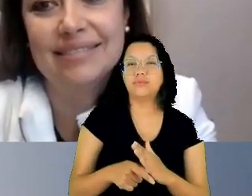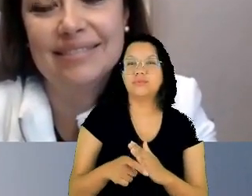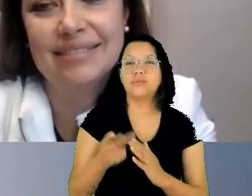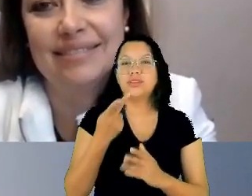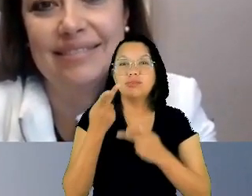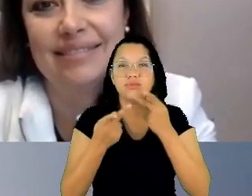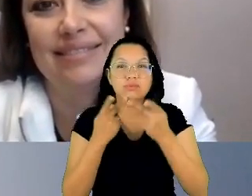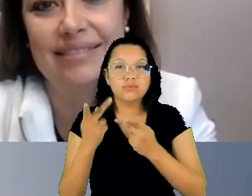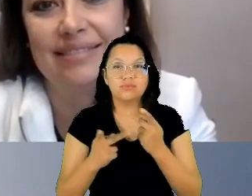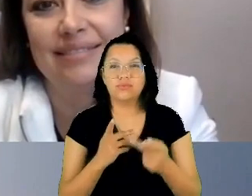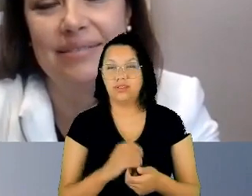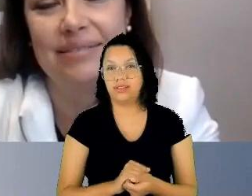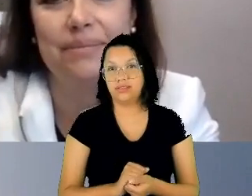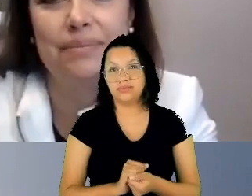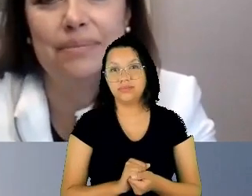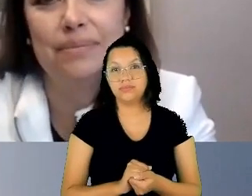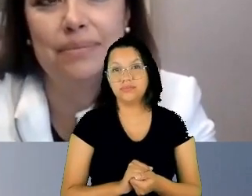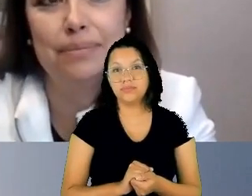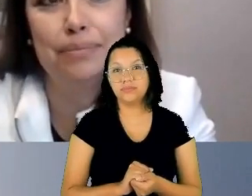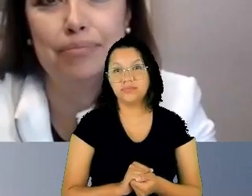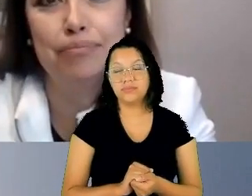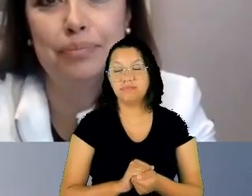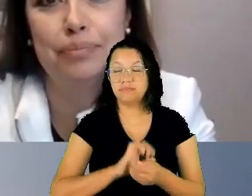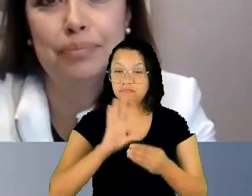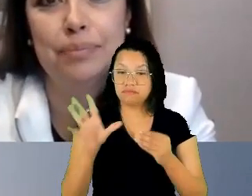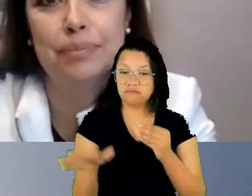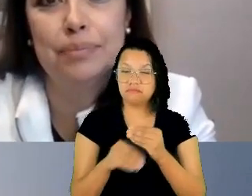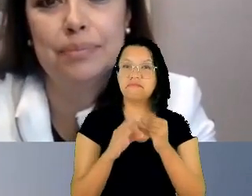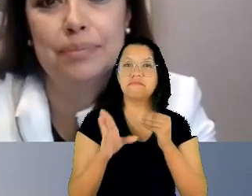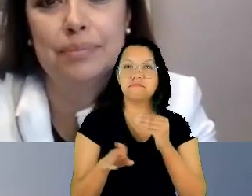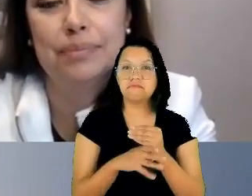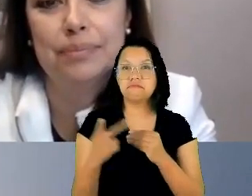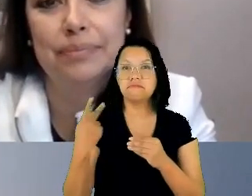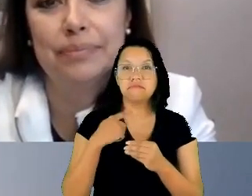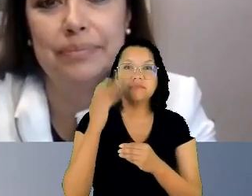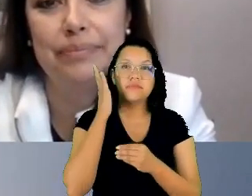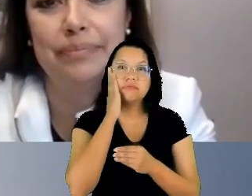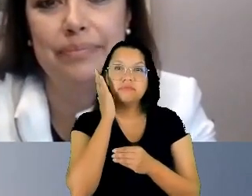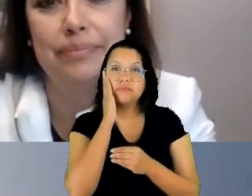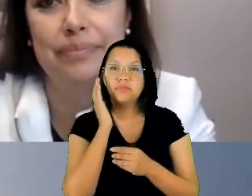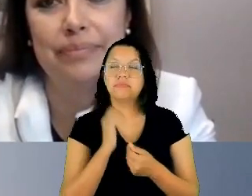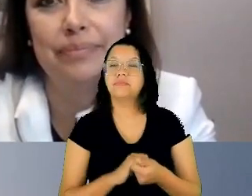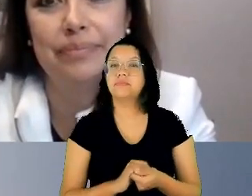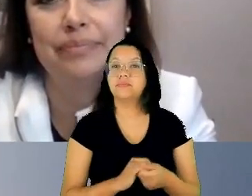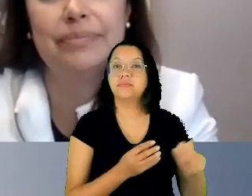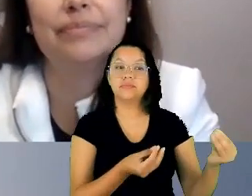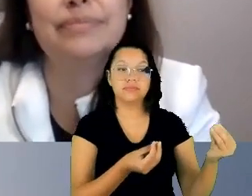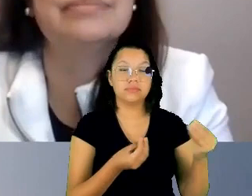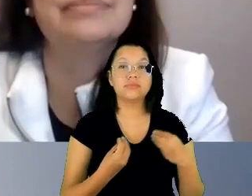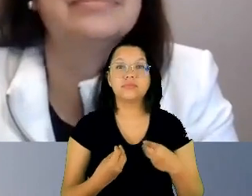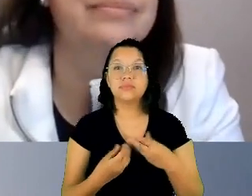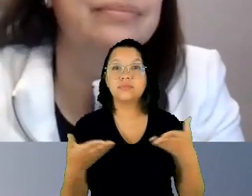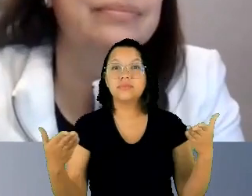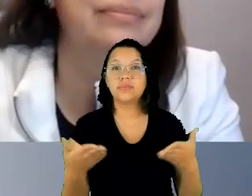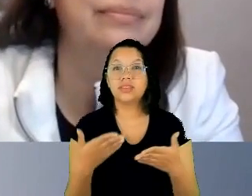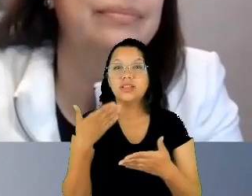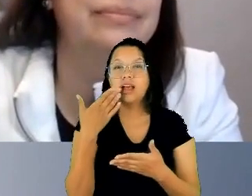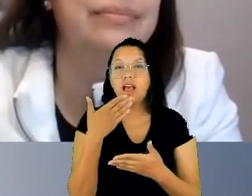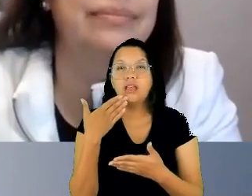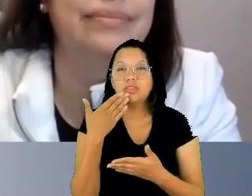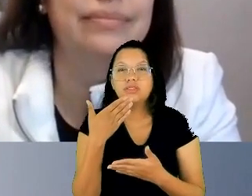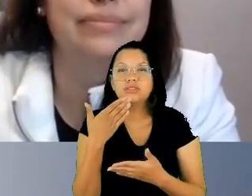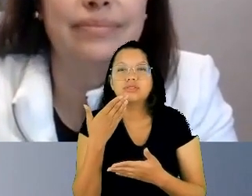incrementando os nossos saberes e nos dando esse gostinho de querer que fique mais um bocadinho.